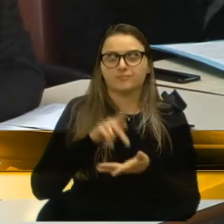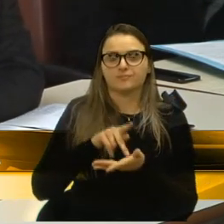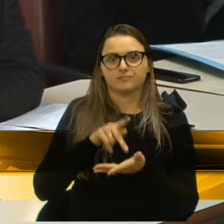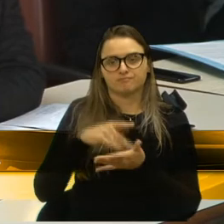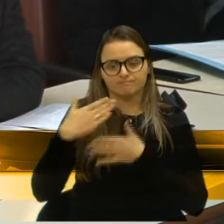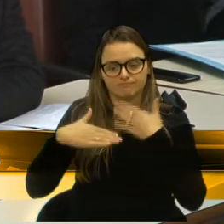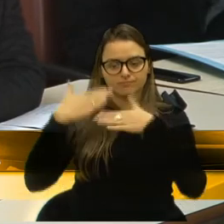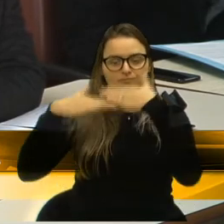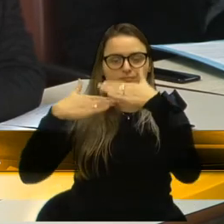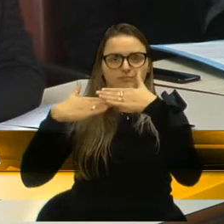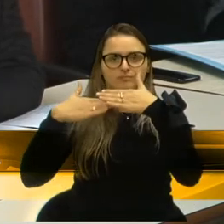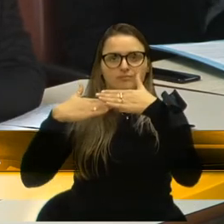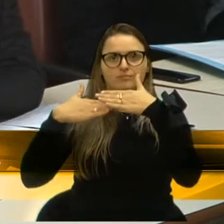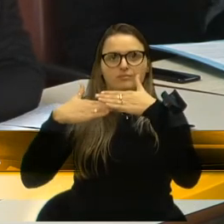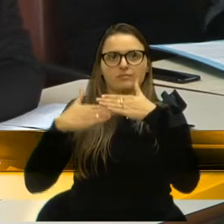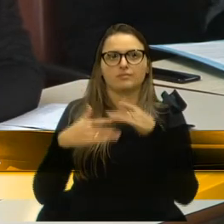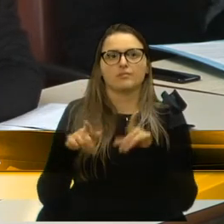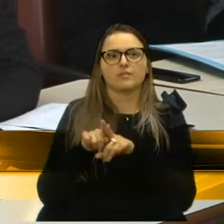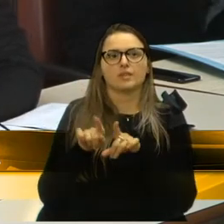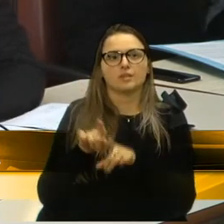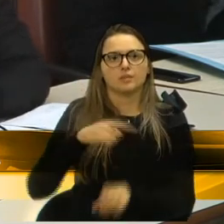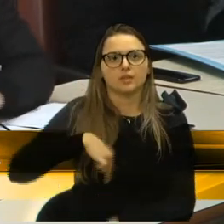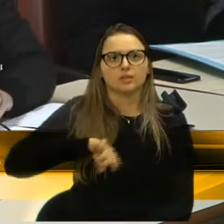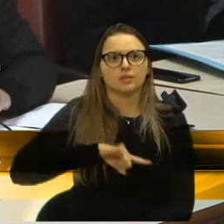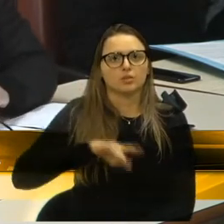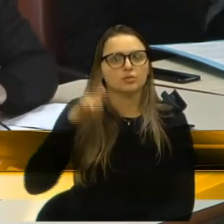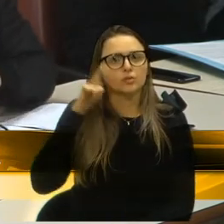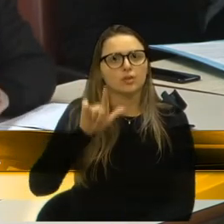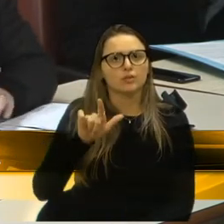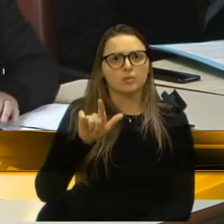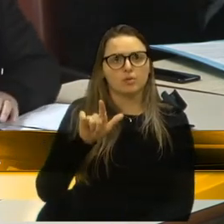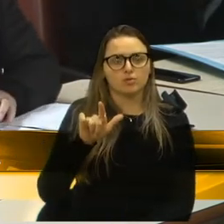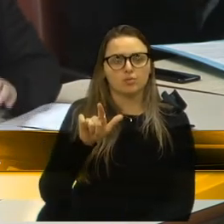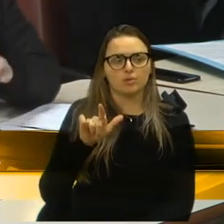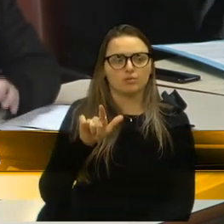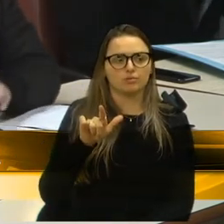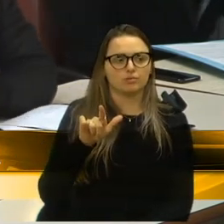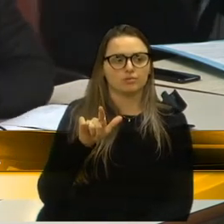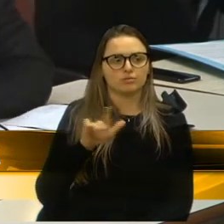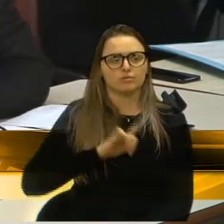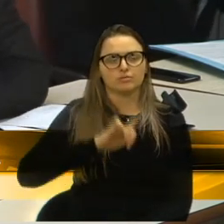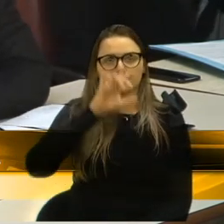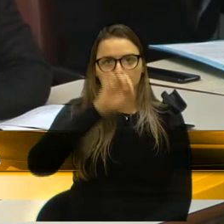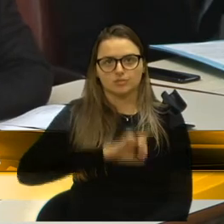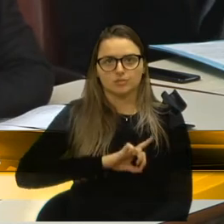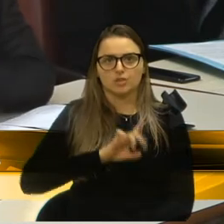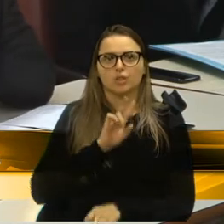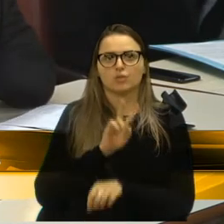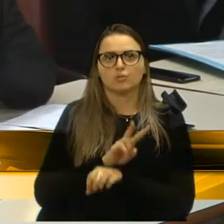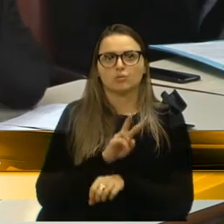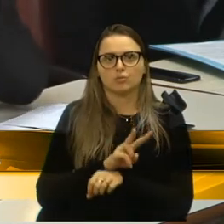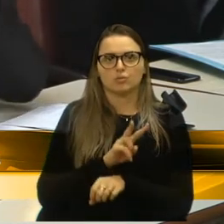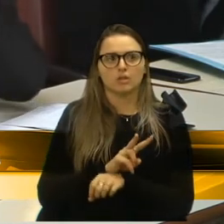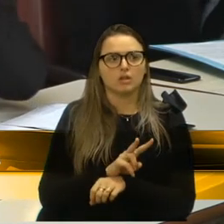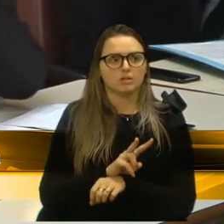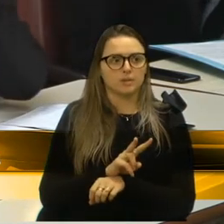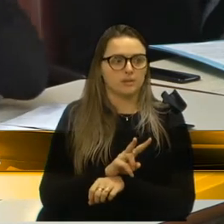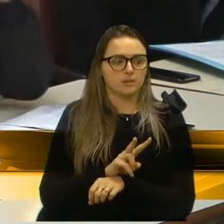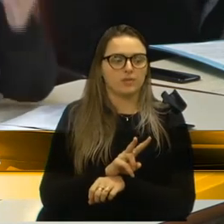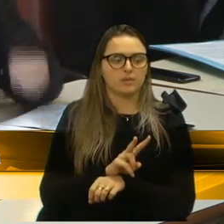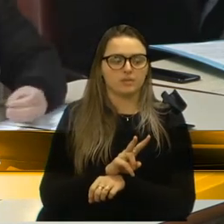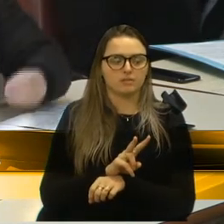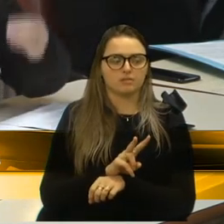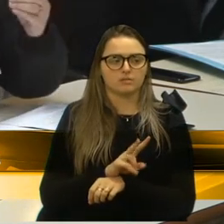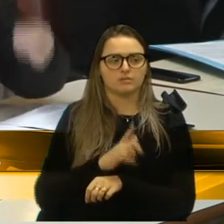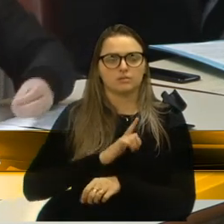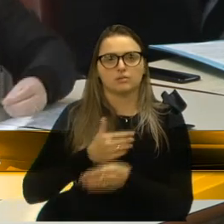e nós consigamos, de uma certa forma, ter o direito preservado destas pessoas, das nossas